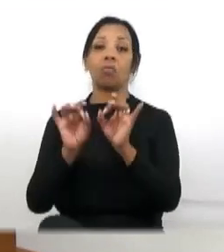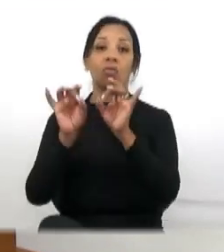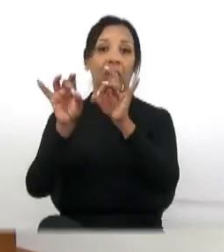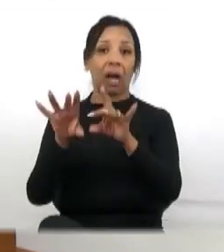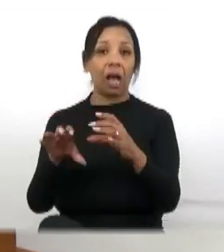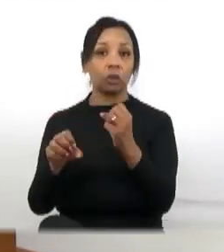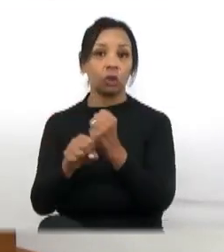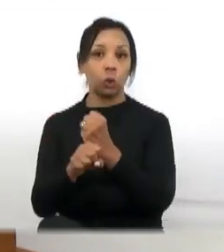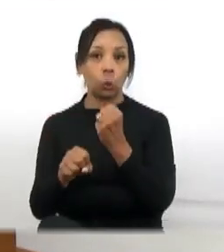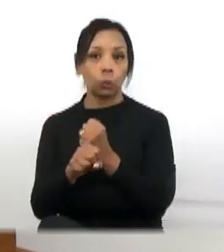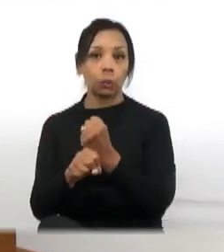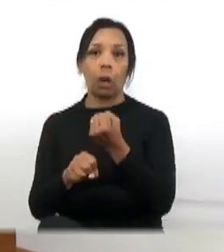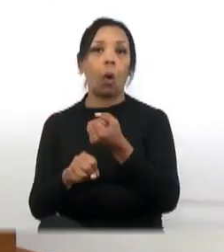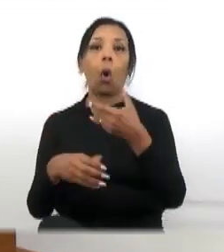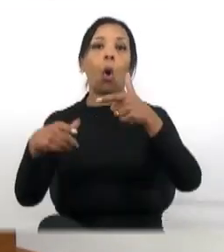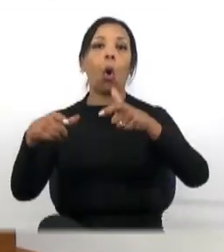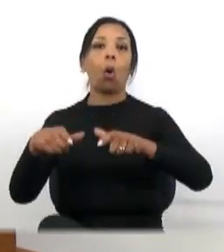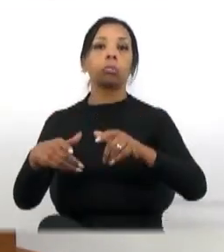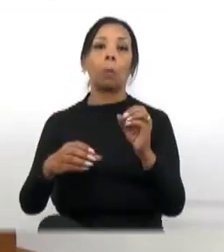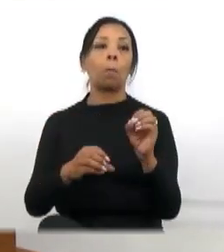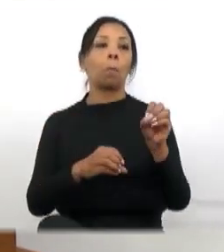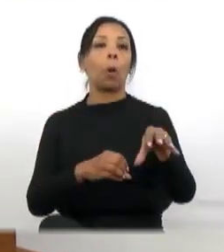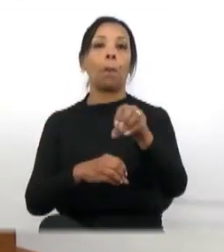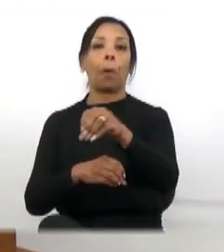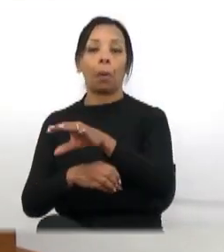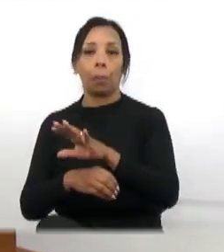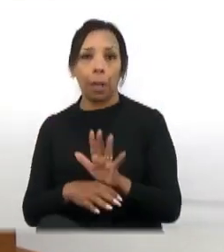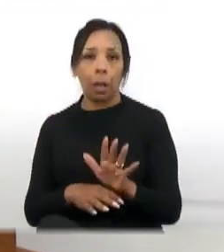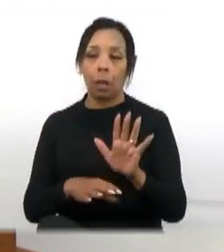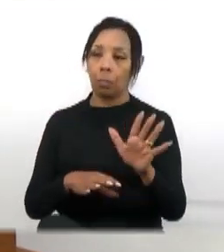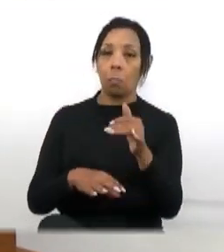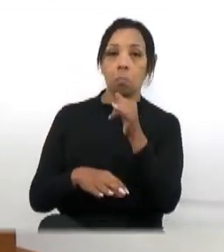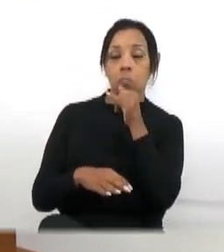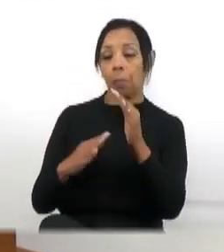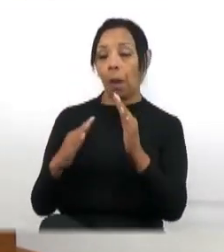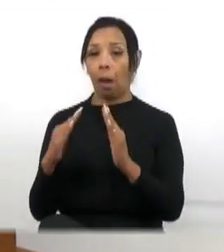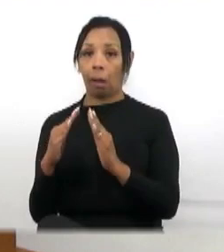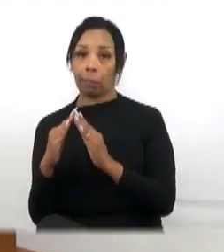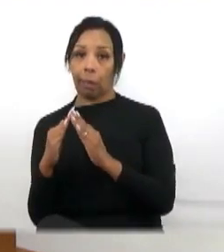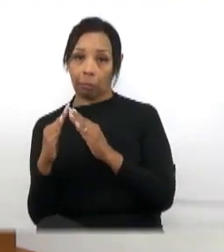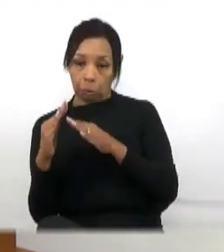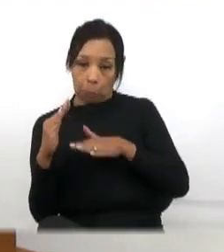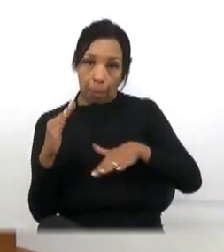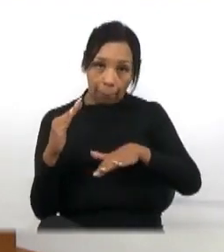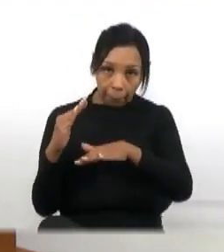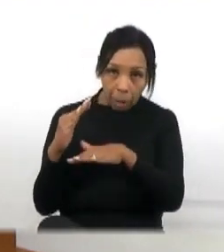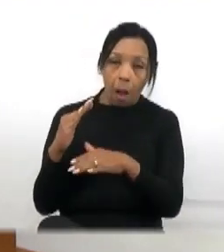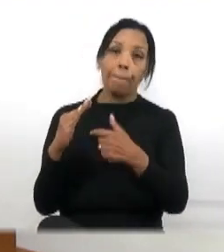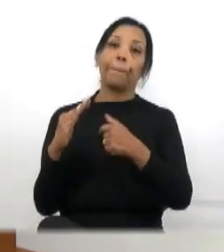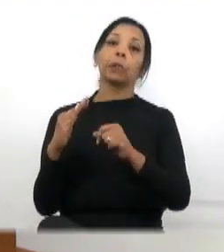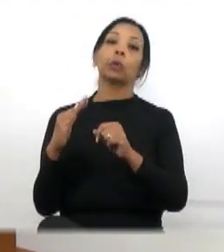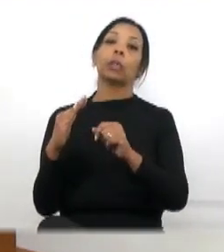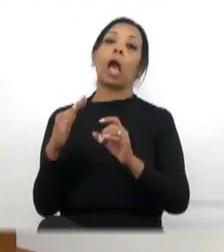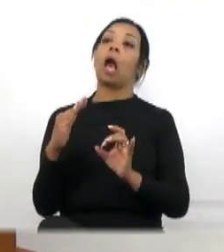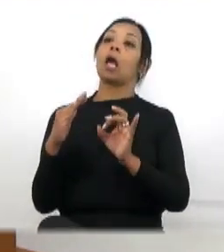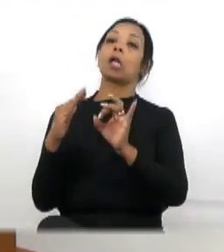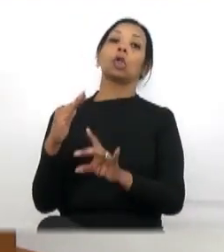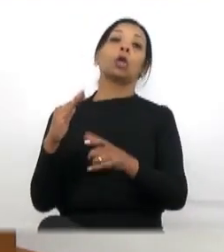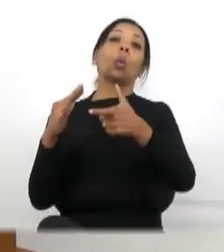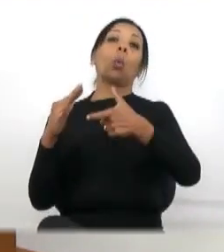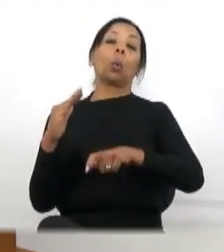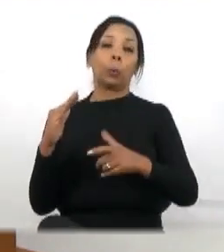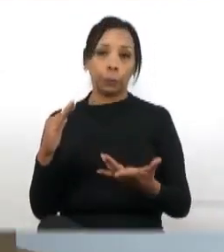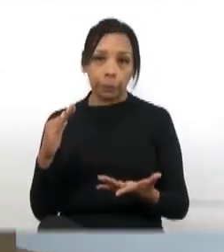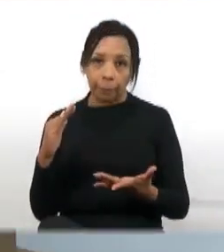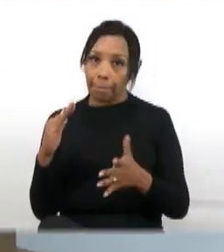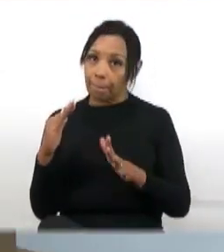Qualquer empresa precisa fazer isso. Você construiu uma casinha em um bairro, você precisa fazer isso. Mas se você for